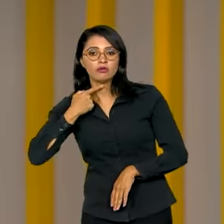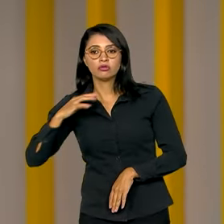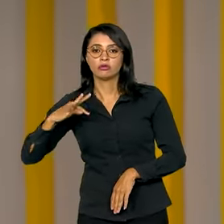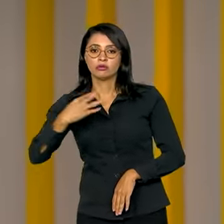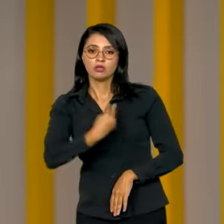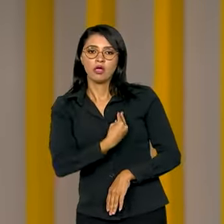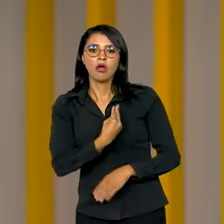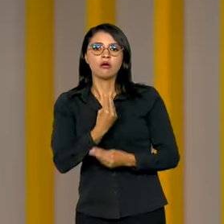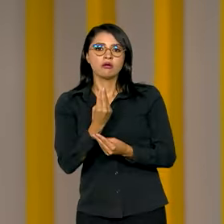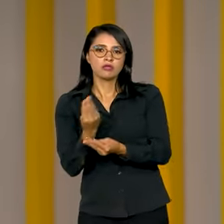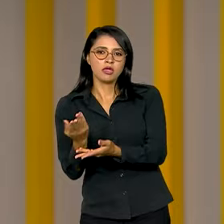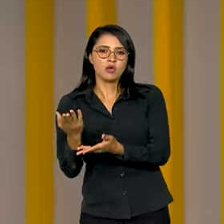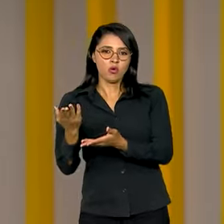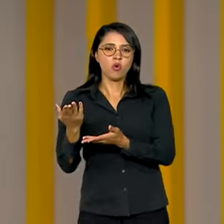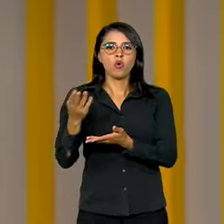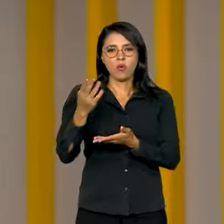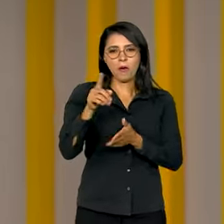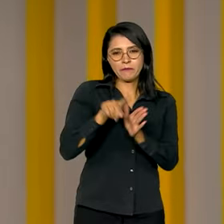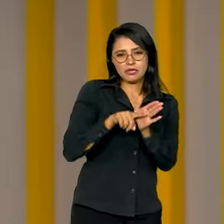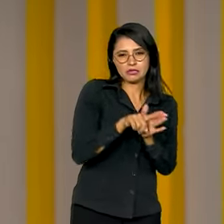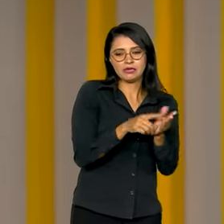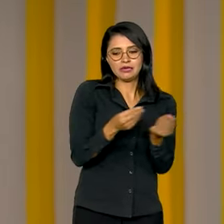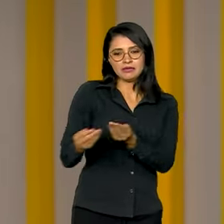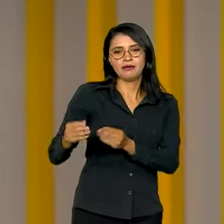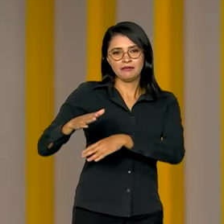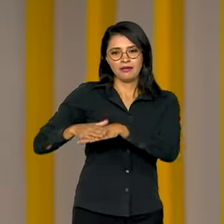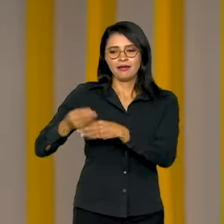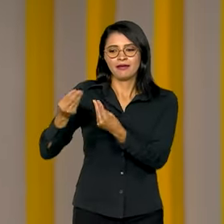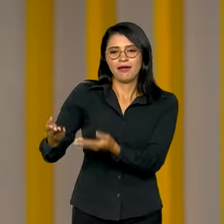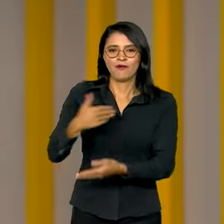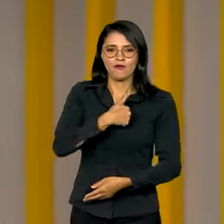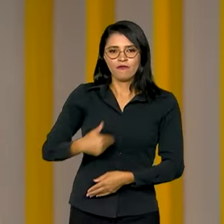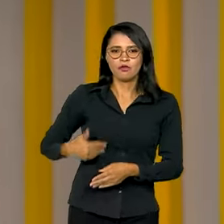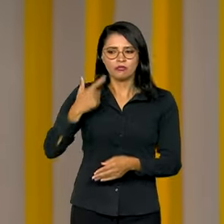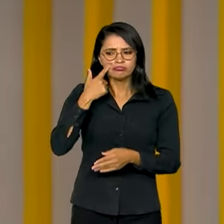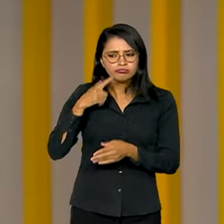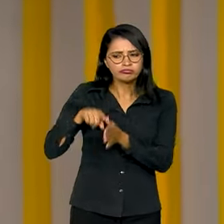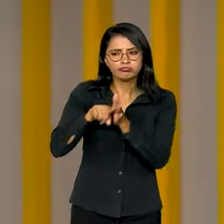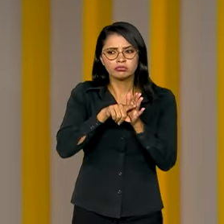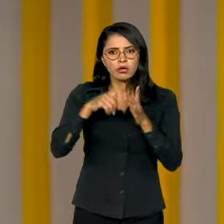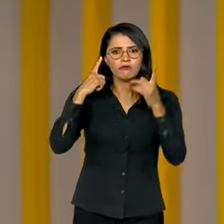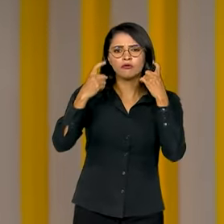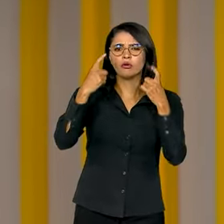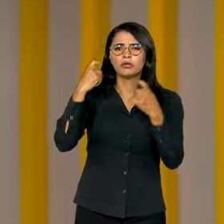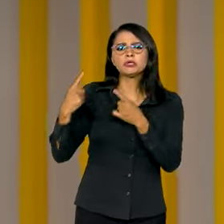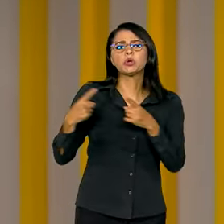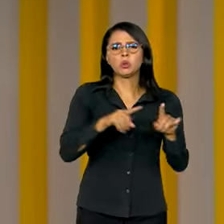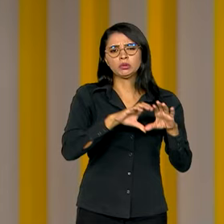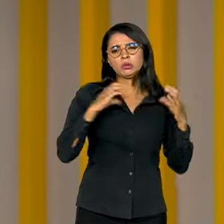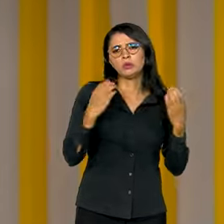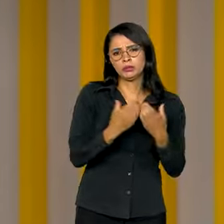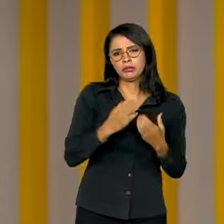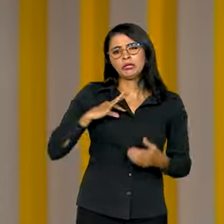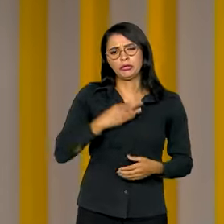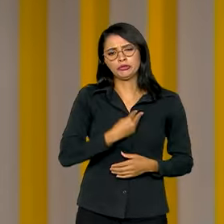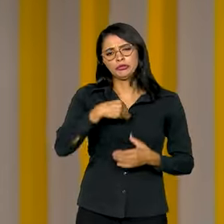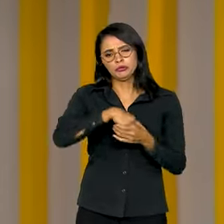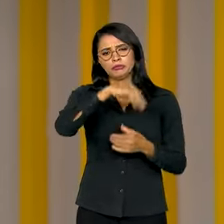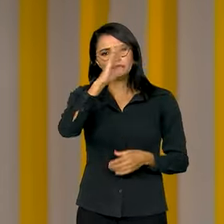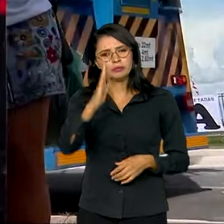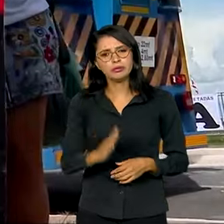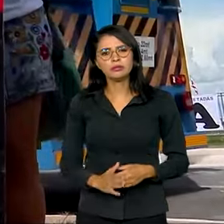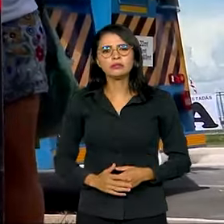que entregou ao governo uma pesquisa que traça um diagnóstico da violência contra essa comunidade no país.